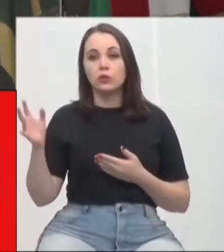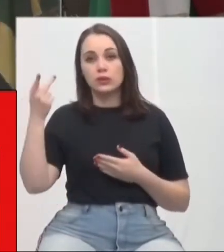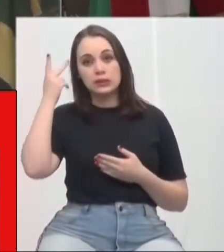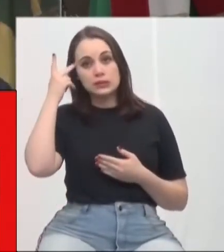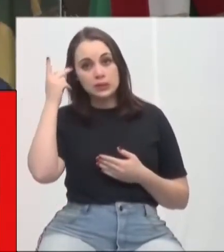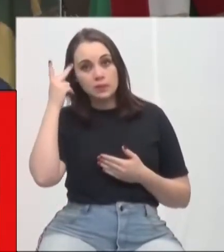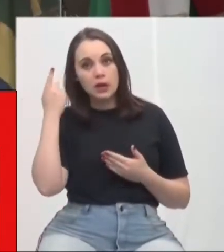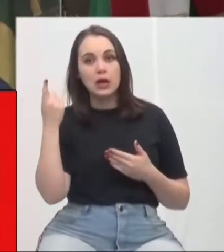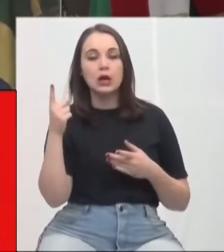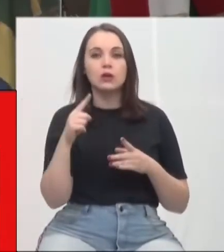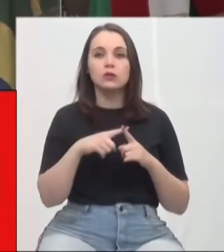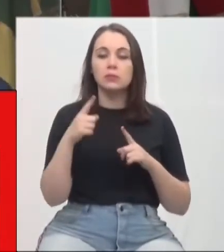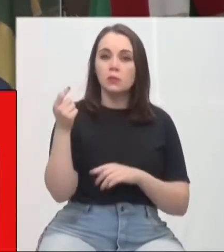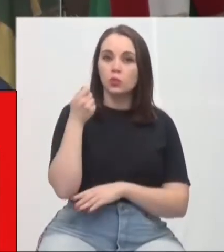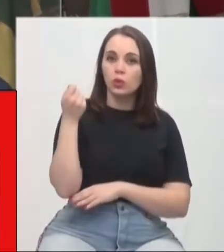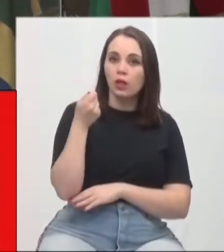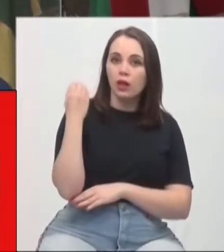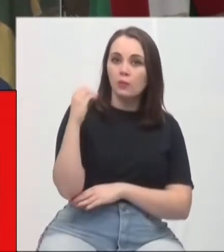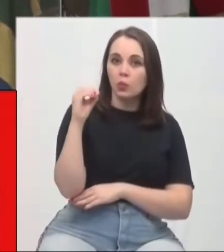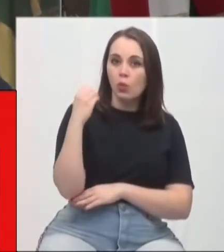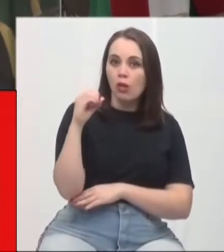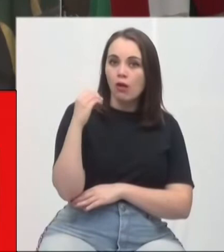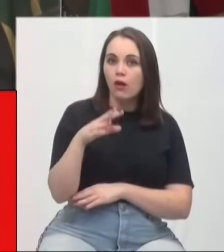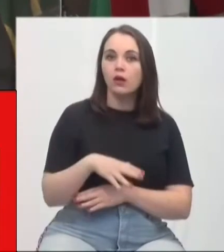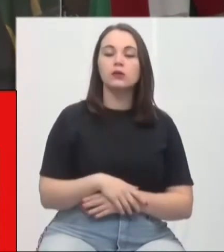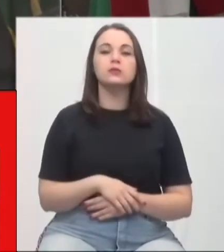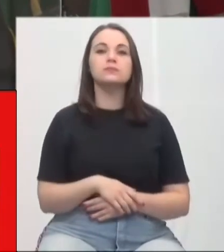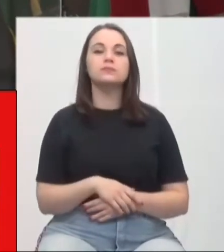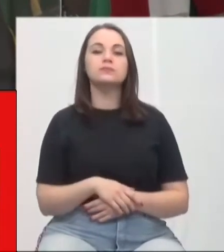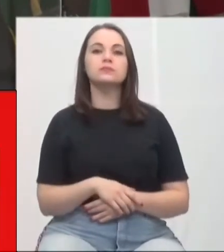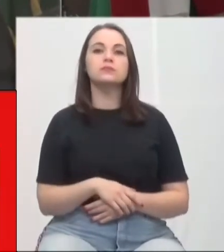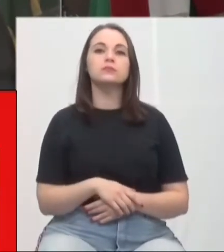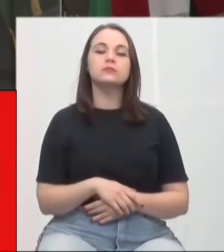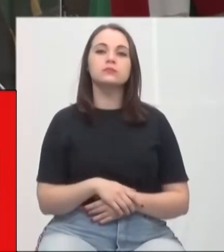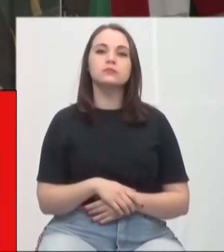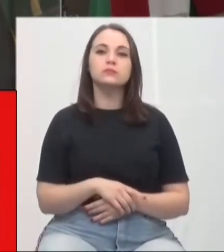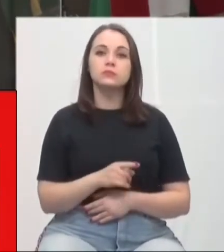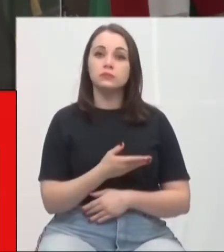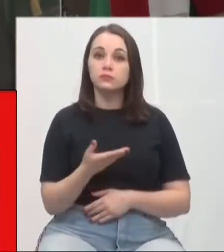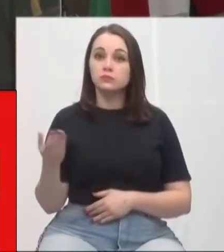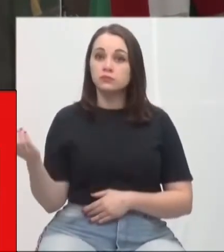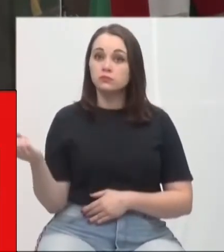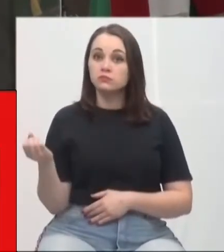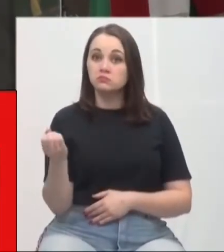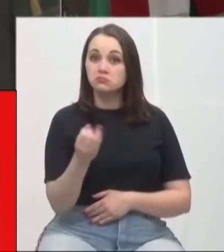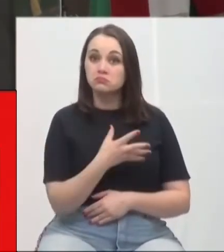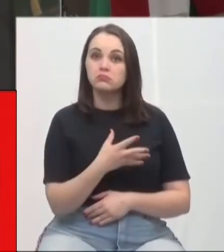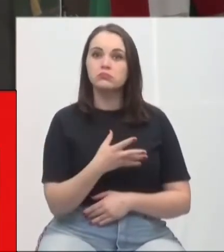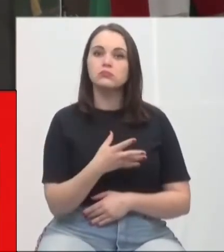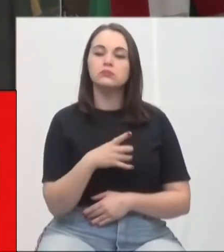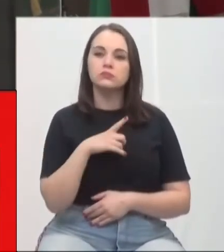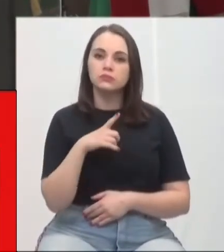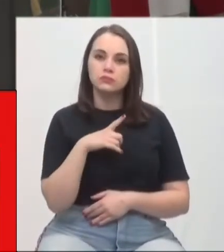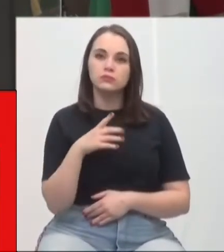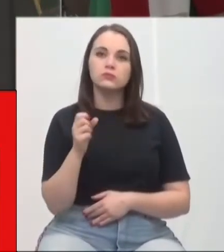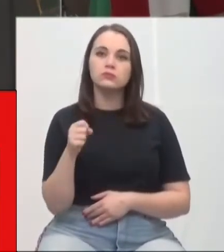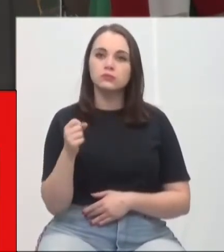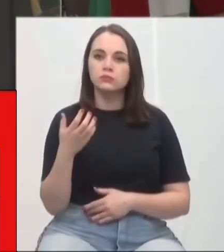no município de Porto Alegre. É uma novidade que nós temos em relação